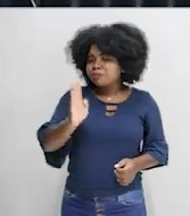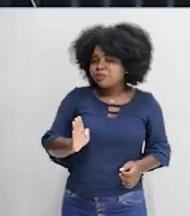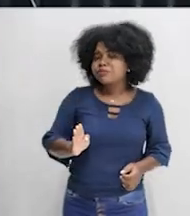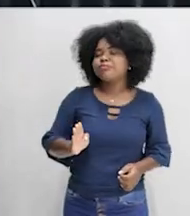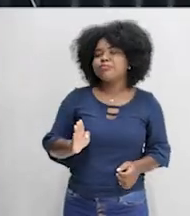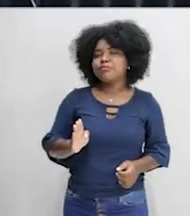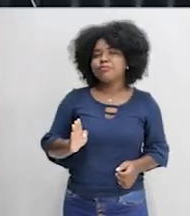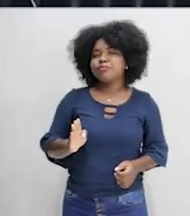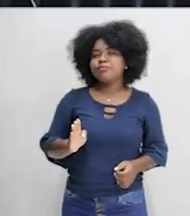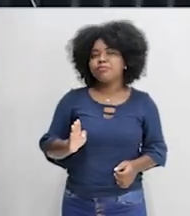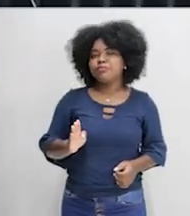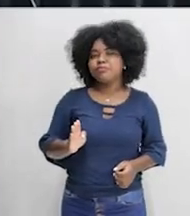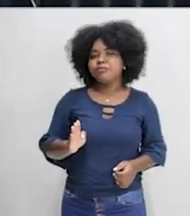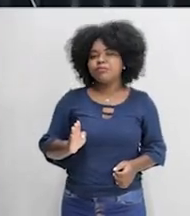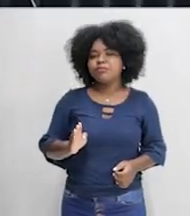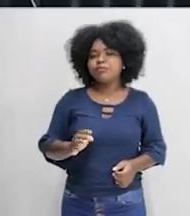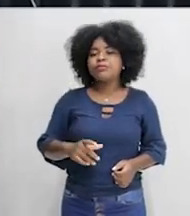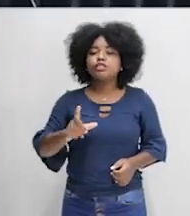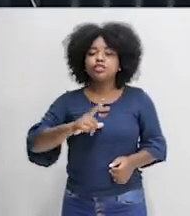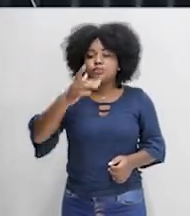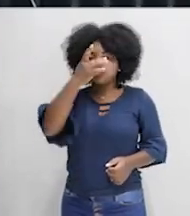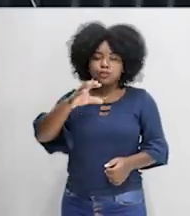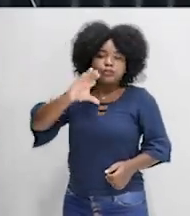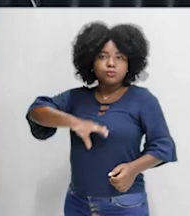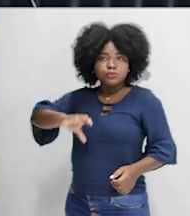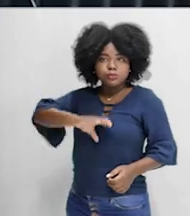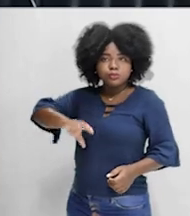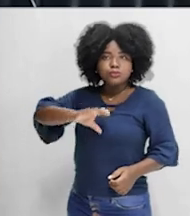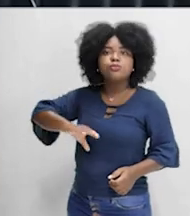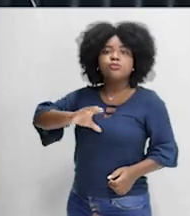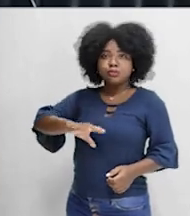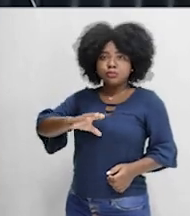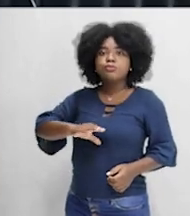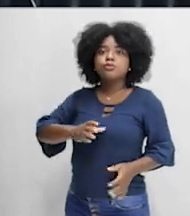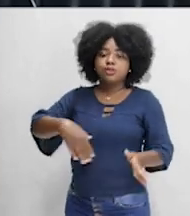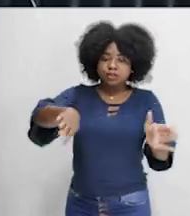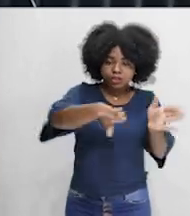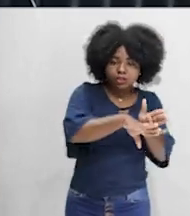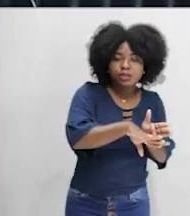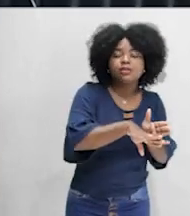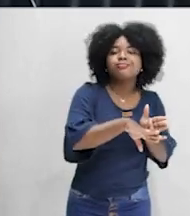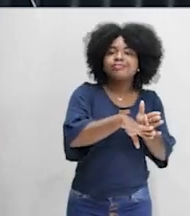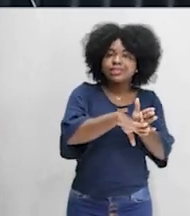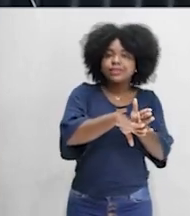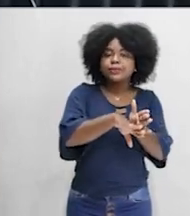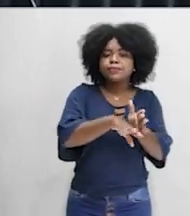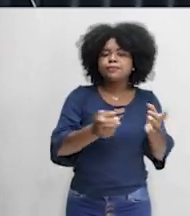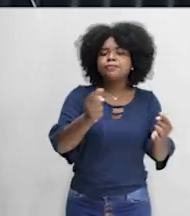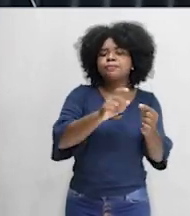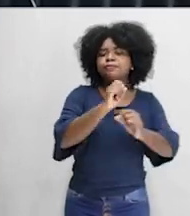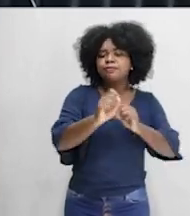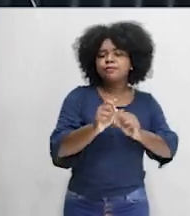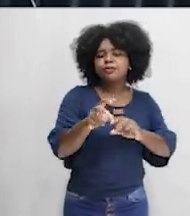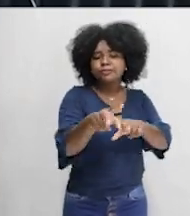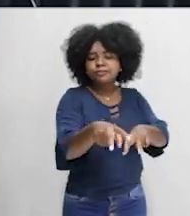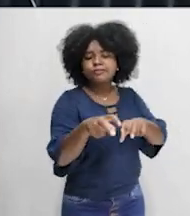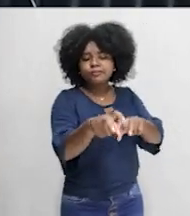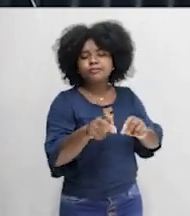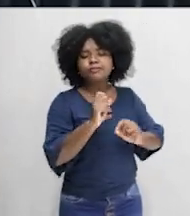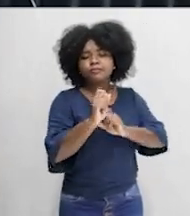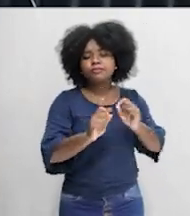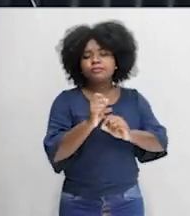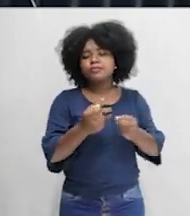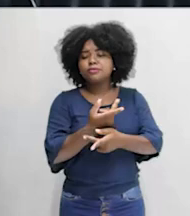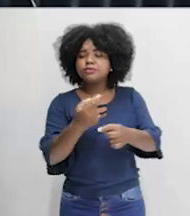posse, né? Porque já existiam aqui pessoas que habitavam, né? Quando os portugueses aqui chegaram, o objetivo deles era extrair matéria-prima, extrair